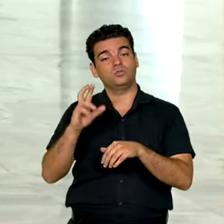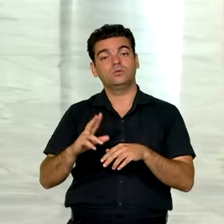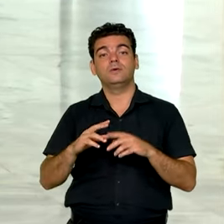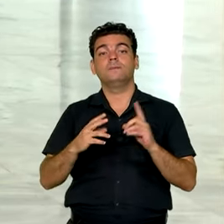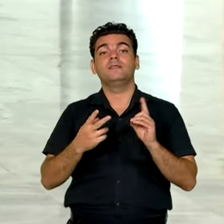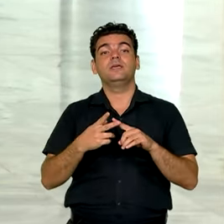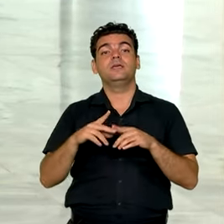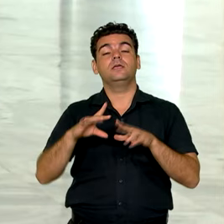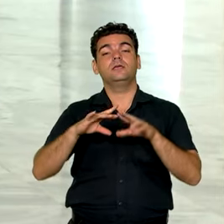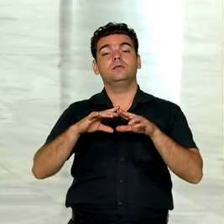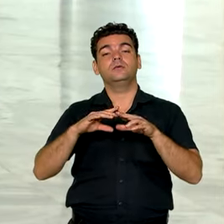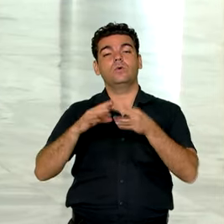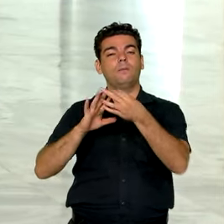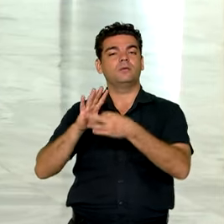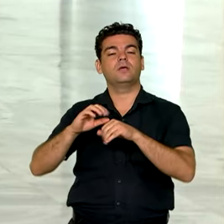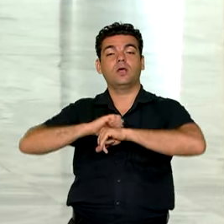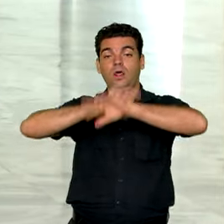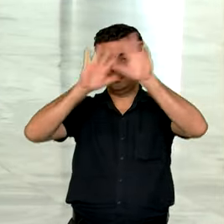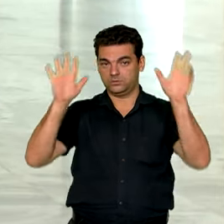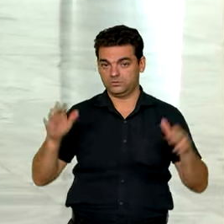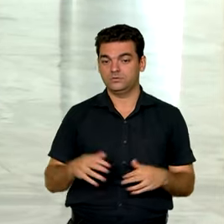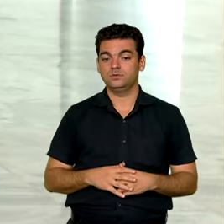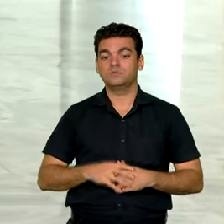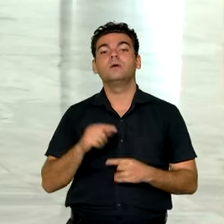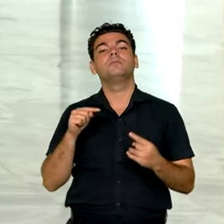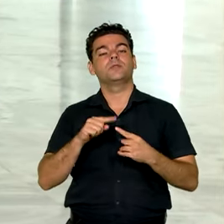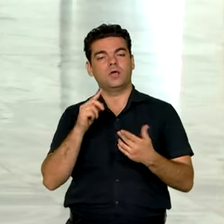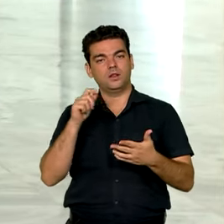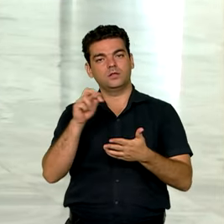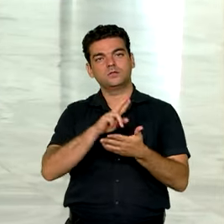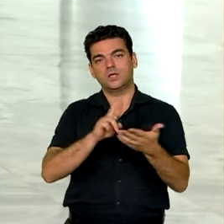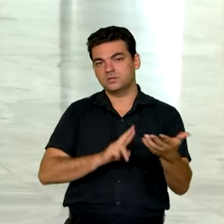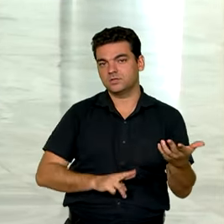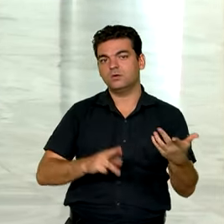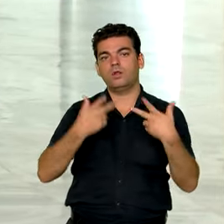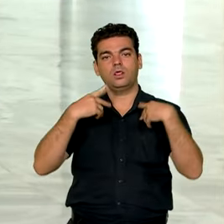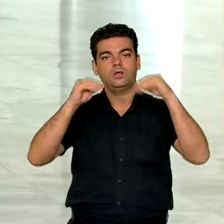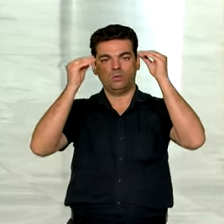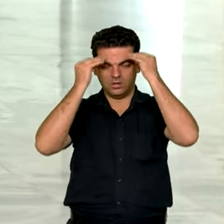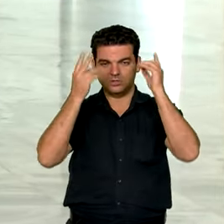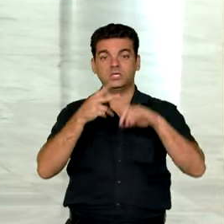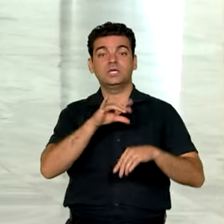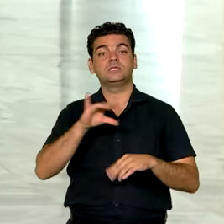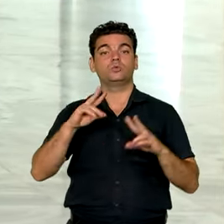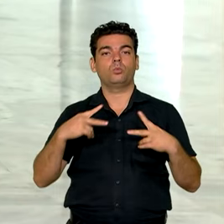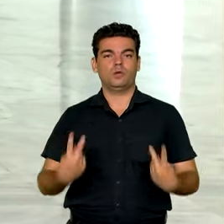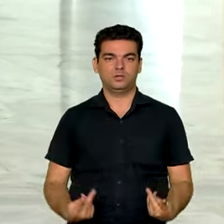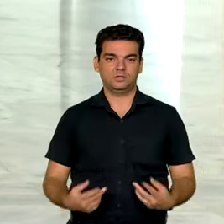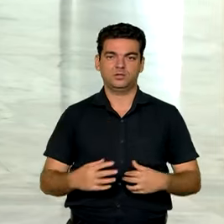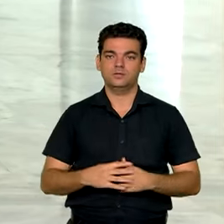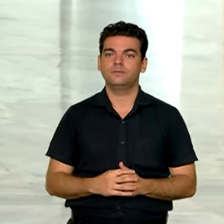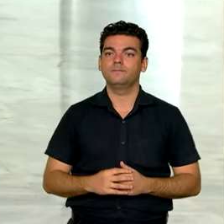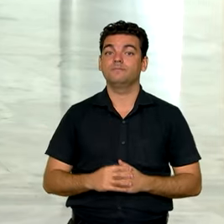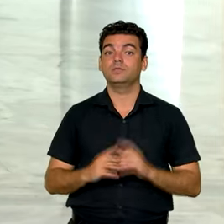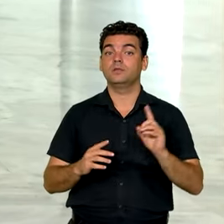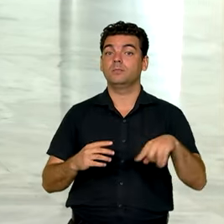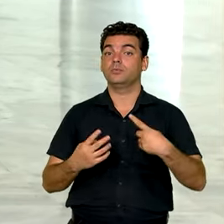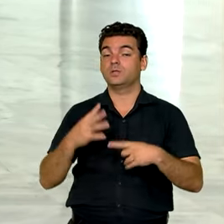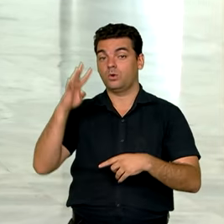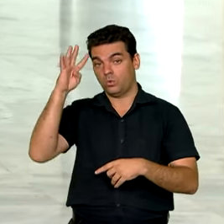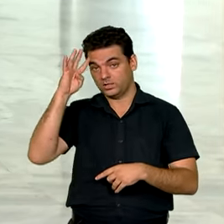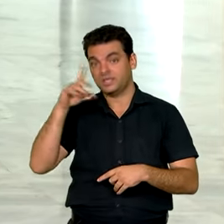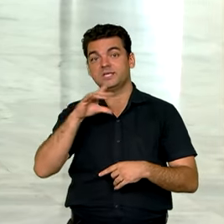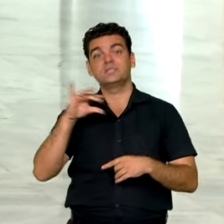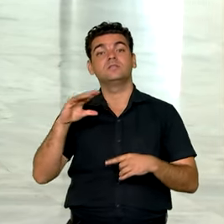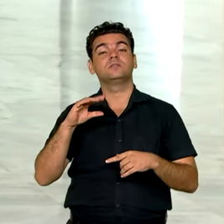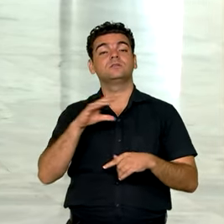Nesta terça, serão aplicadas as provas de redação, linguagens e ciências humanas. Na quarta, é a vez de